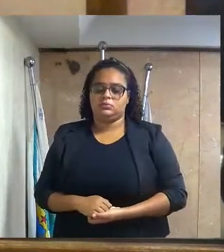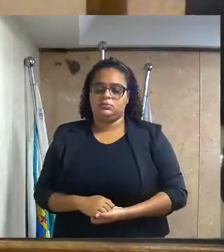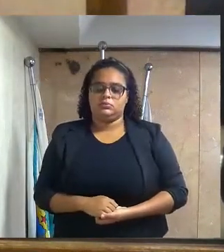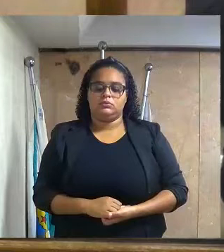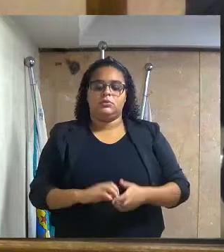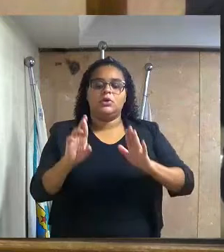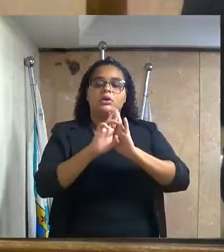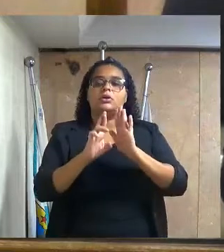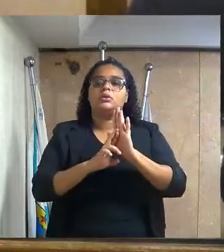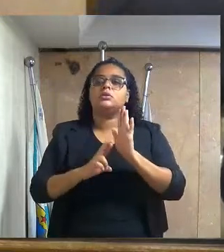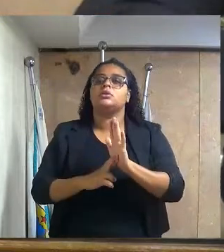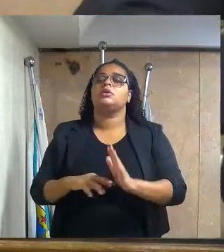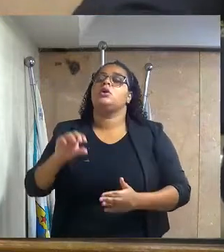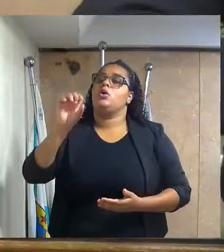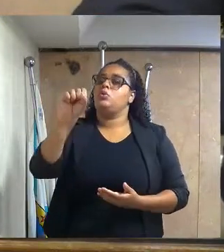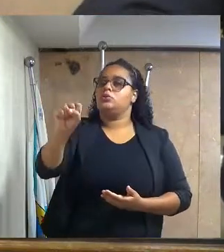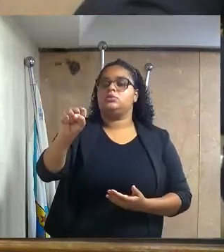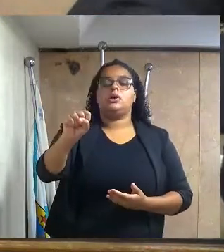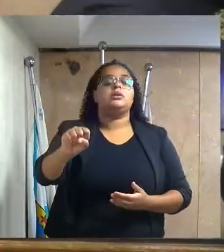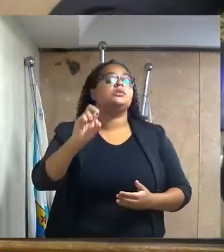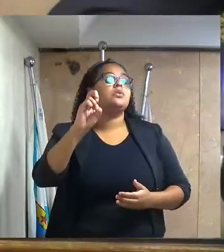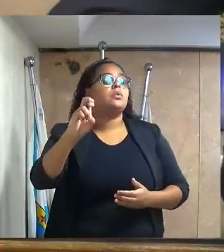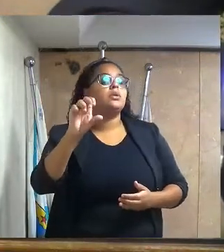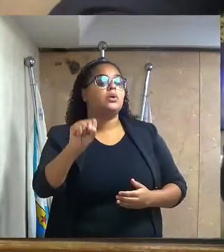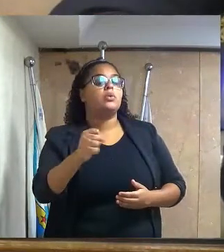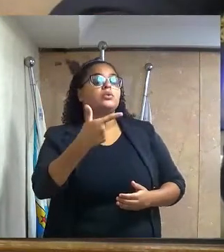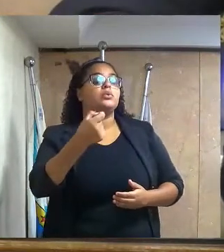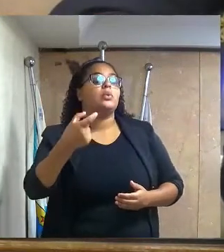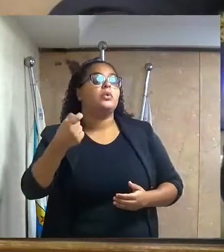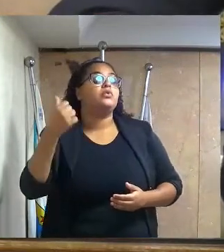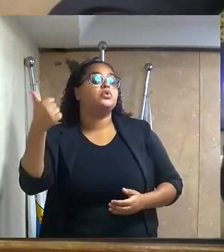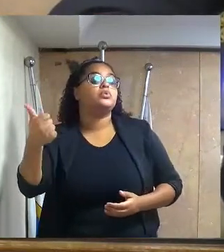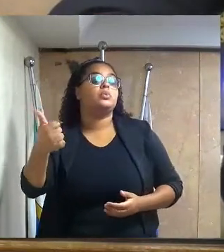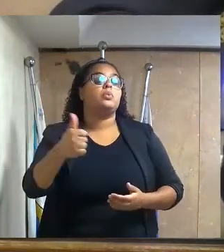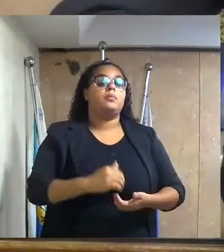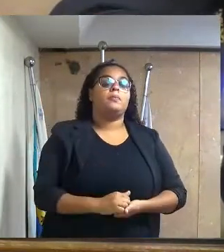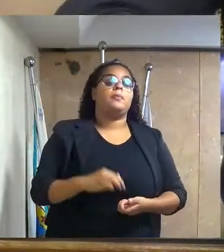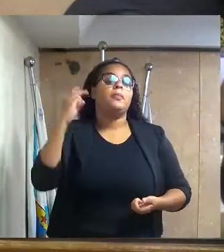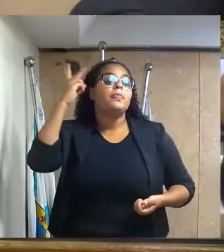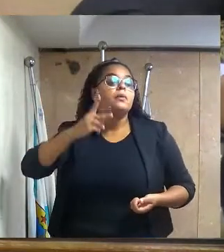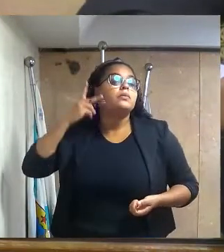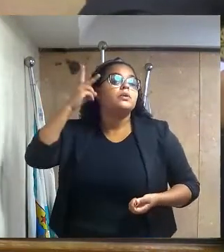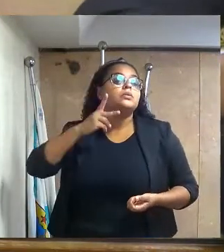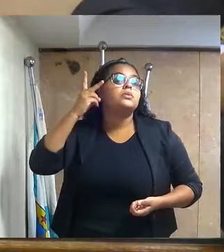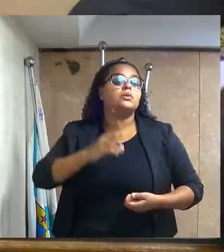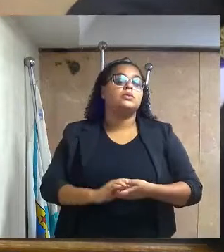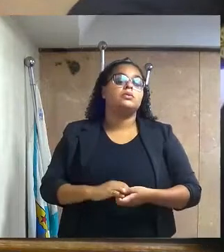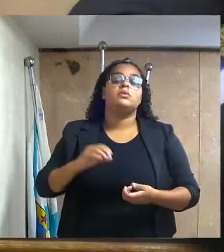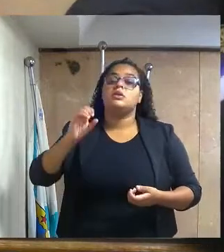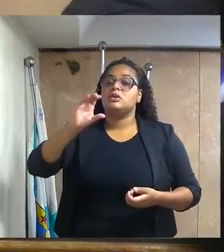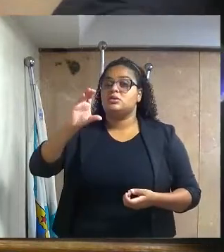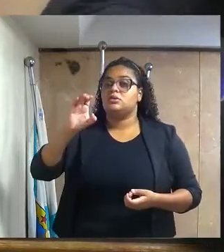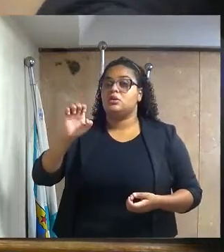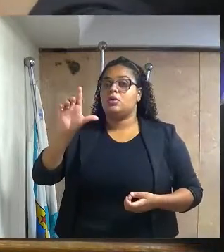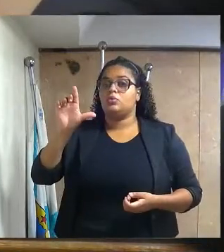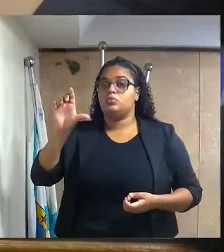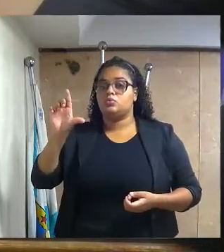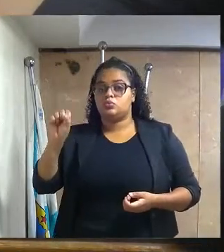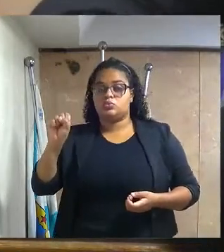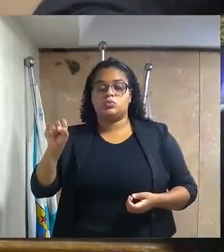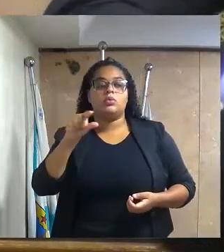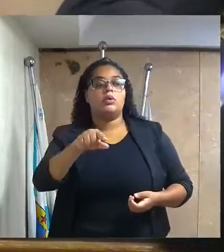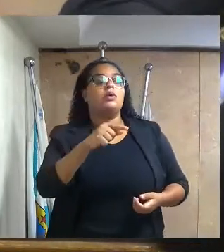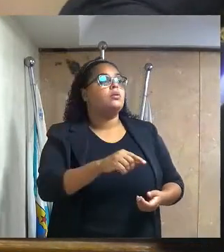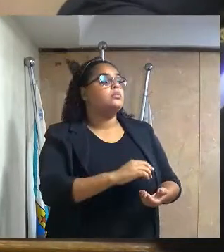Requerimento número 858-2021, do excelentíssimo senhor vereador, Celso Luiz Pereira do Nascimento,